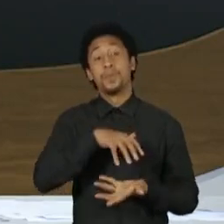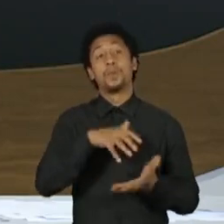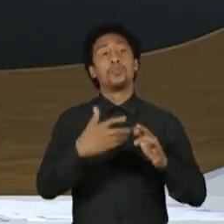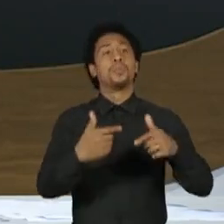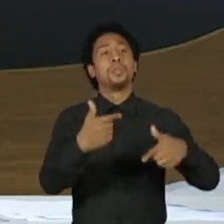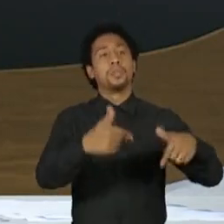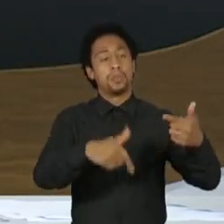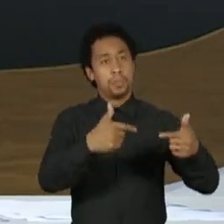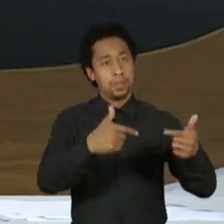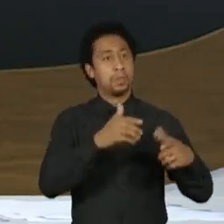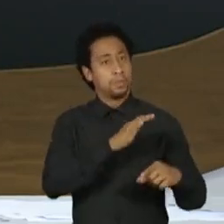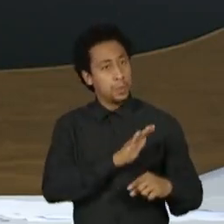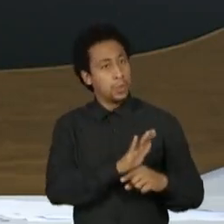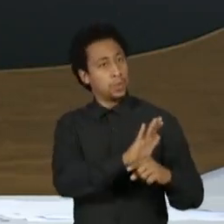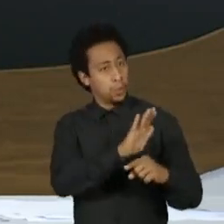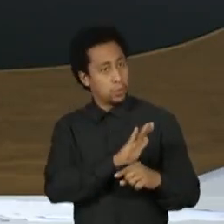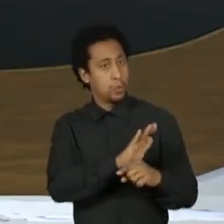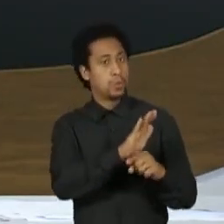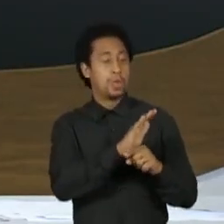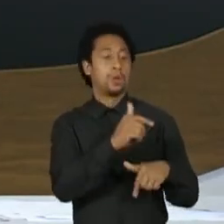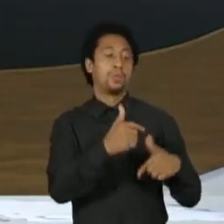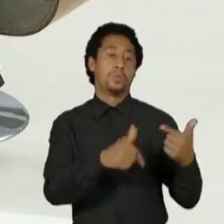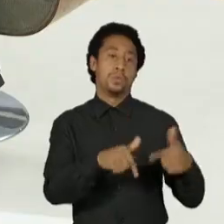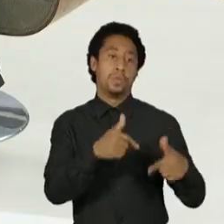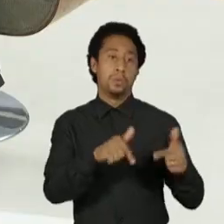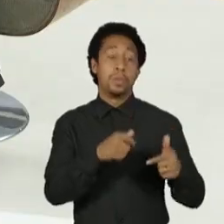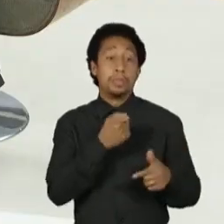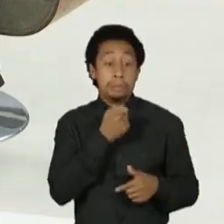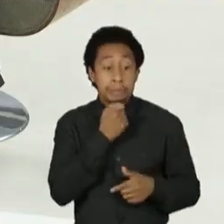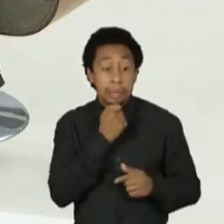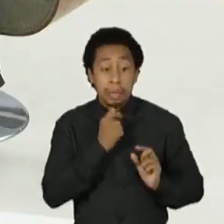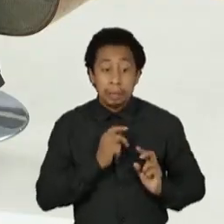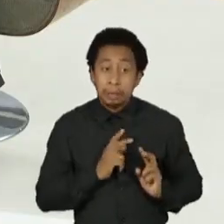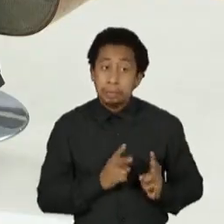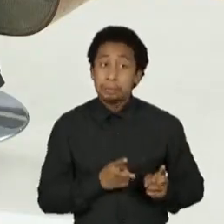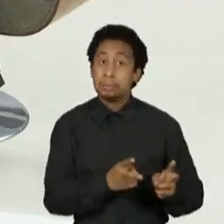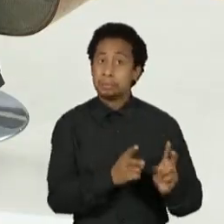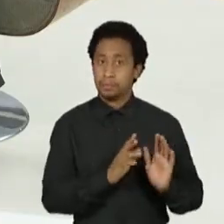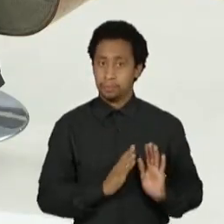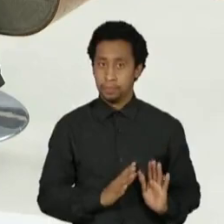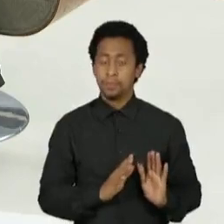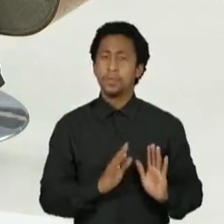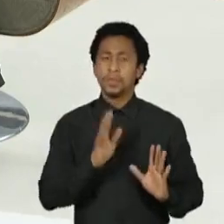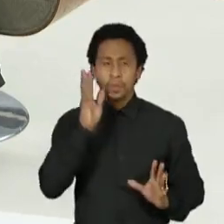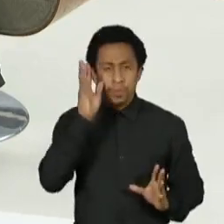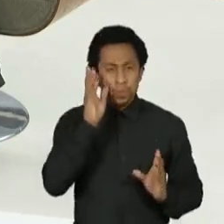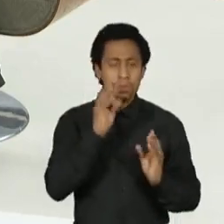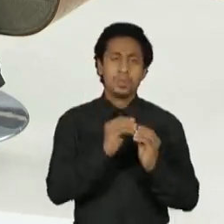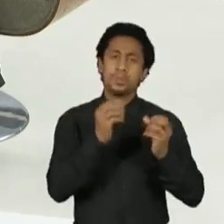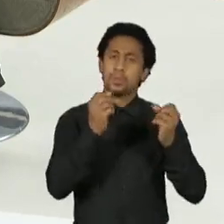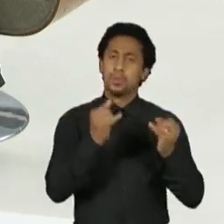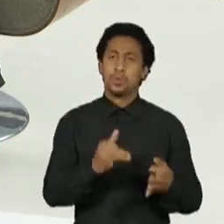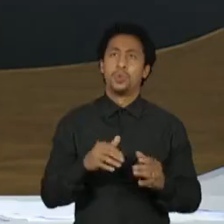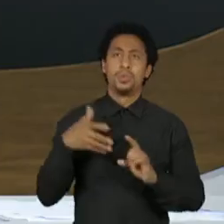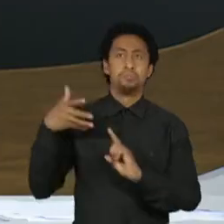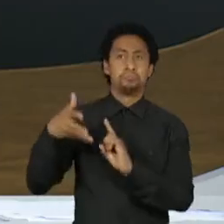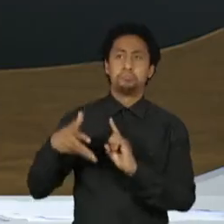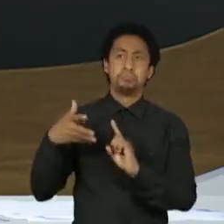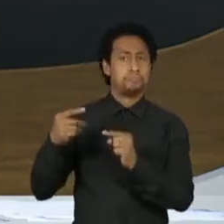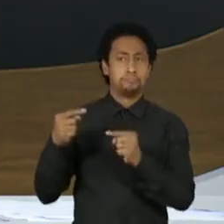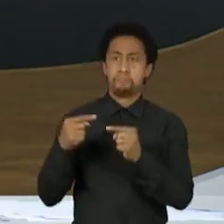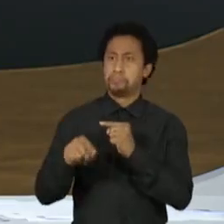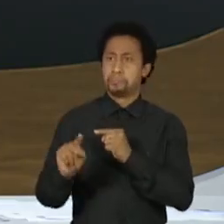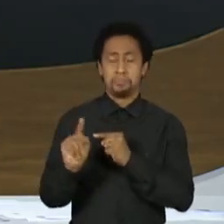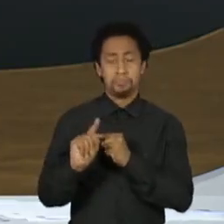para garantir minimamente os empregos que nós ainda temos. A conclusão foi de que não é possível afirmar isso com